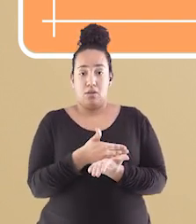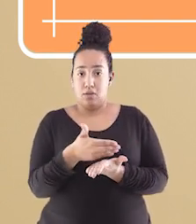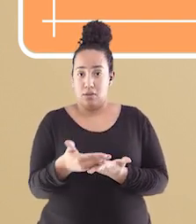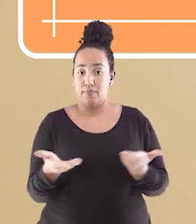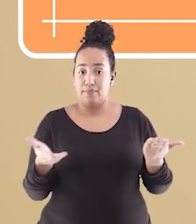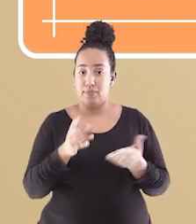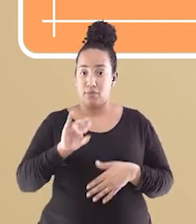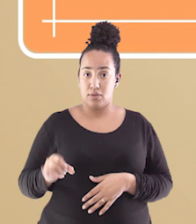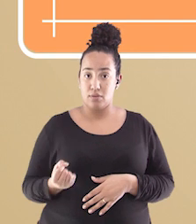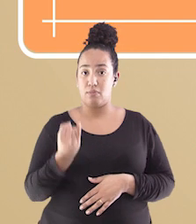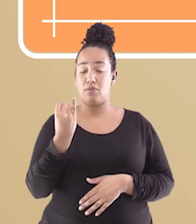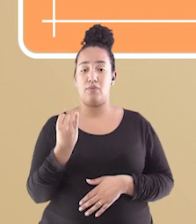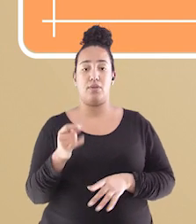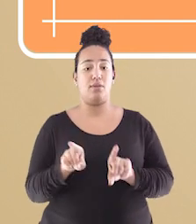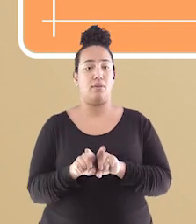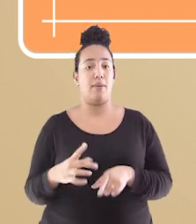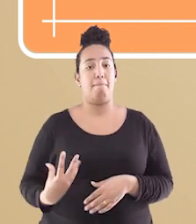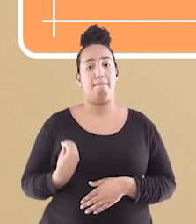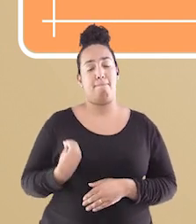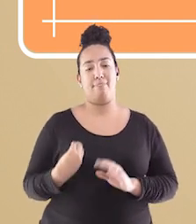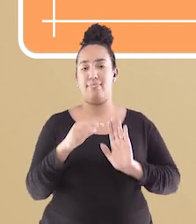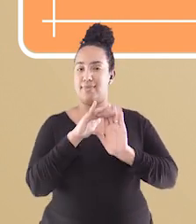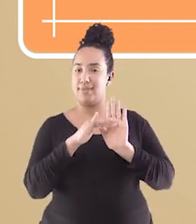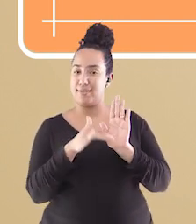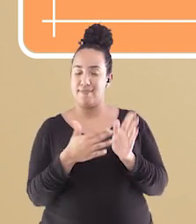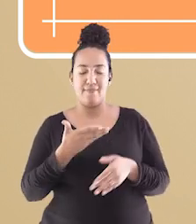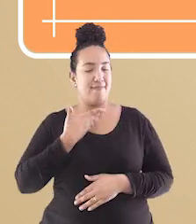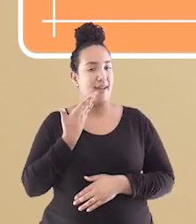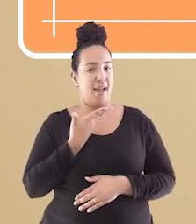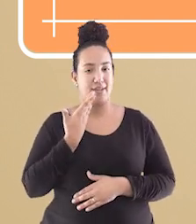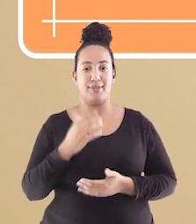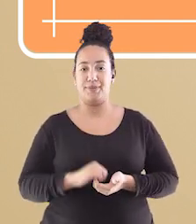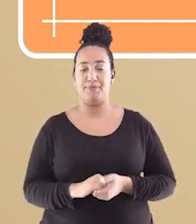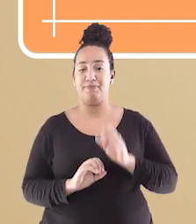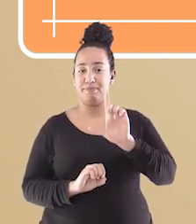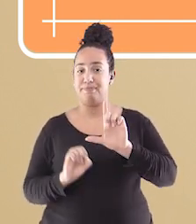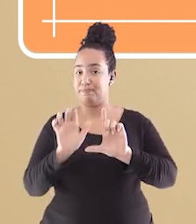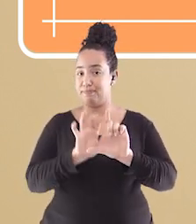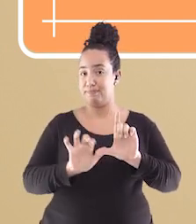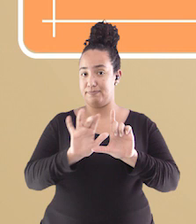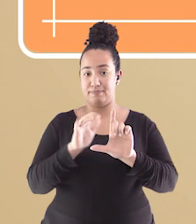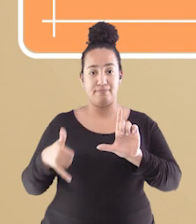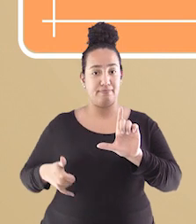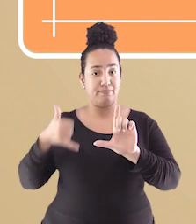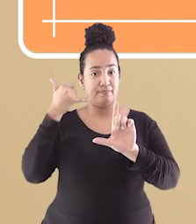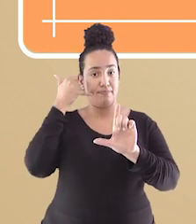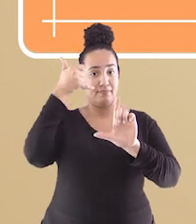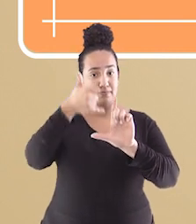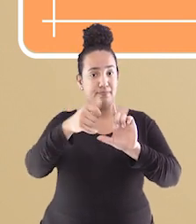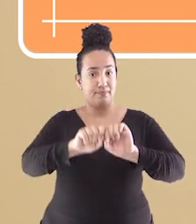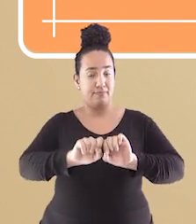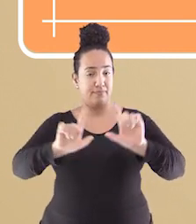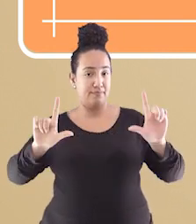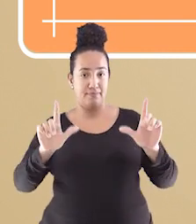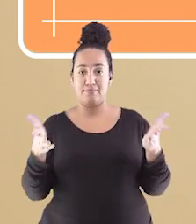aula, aproveite e já marque a sua presença. É bem fácil, basta apontar a câmera do celular